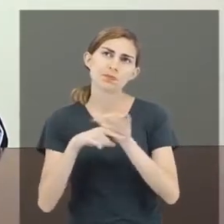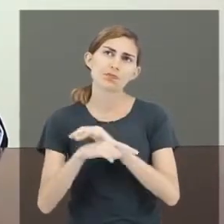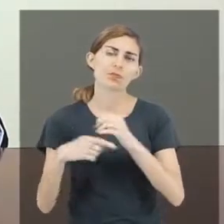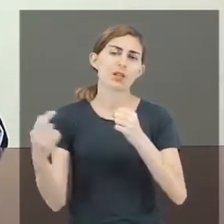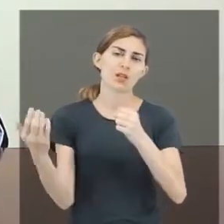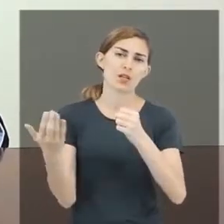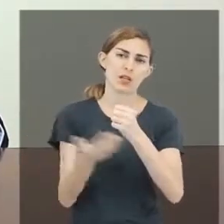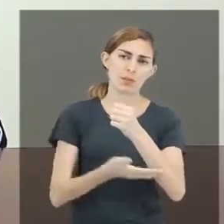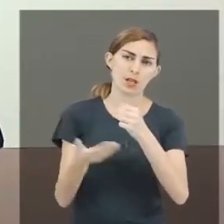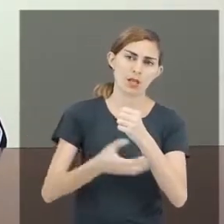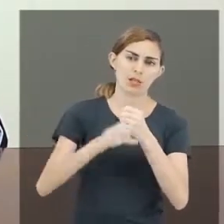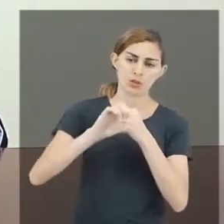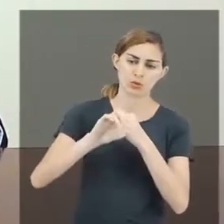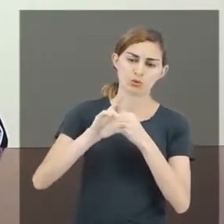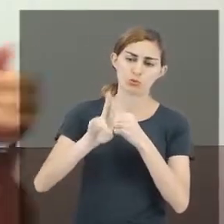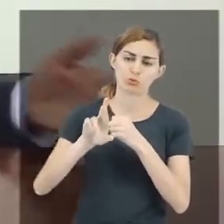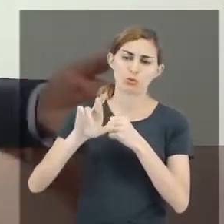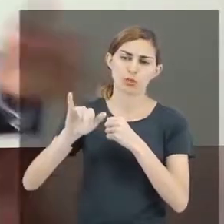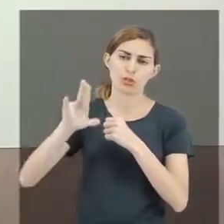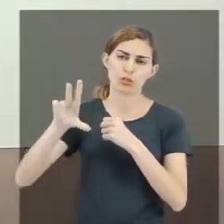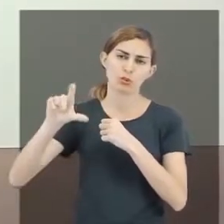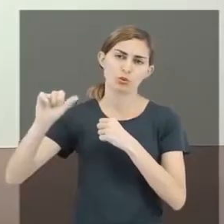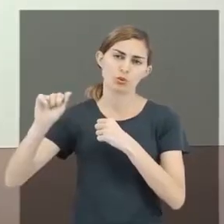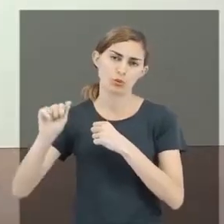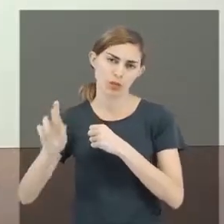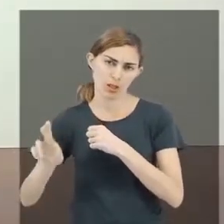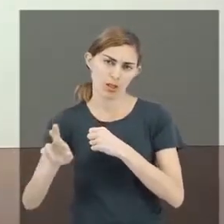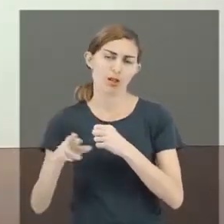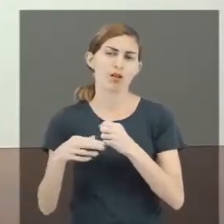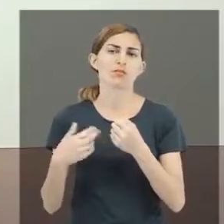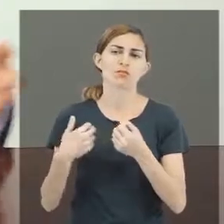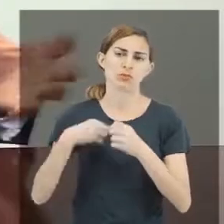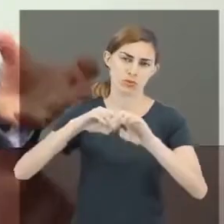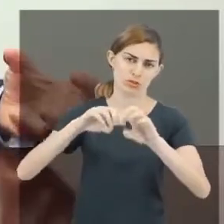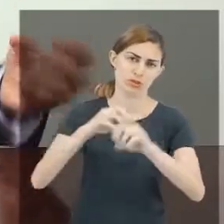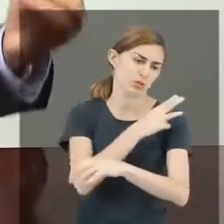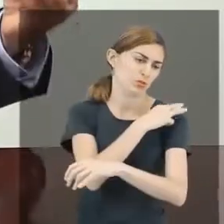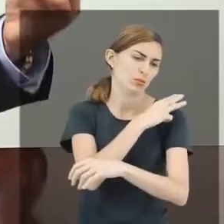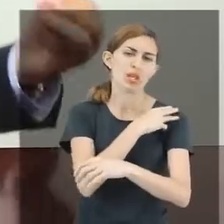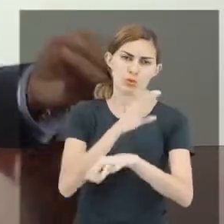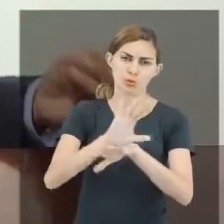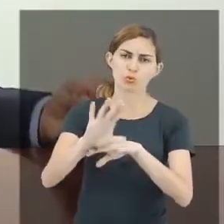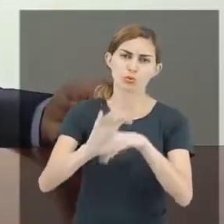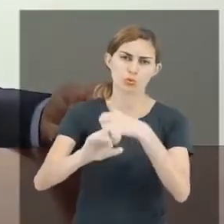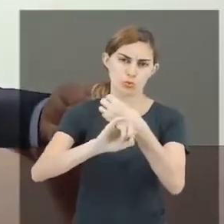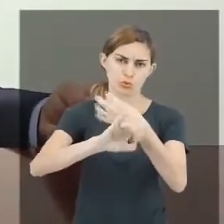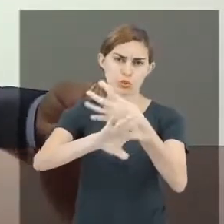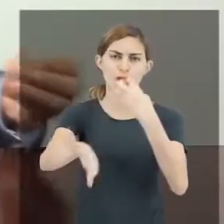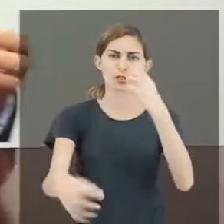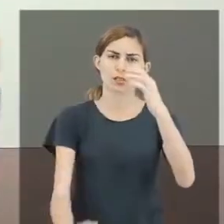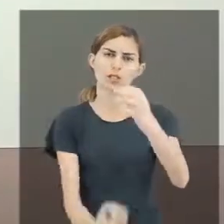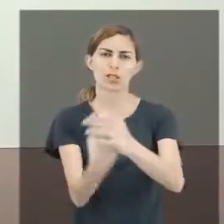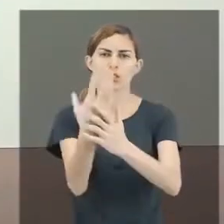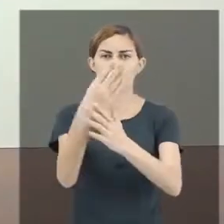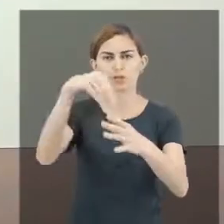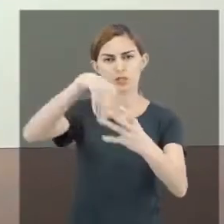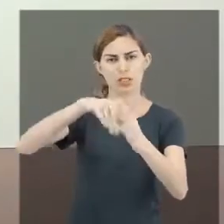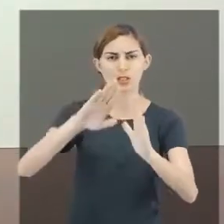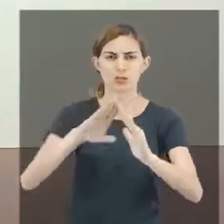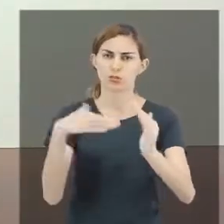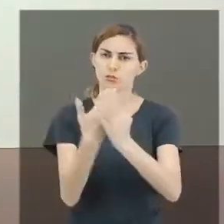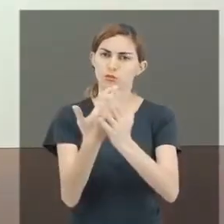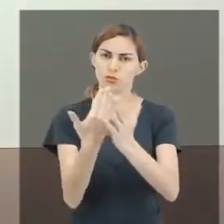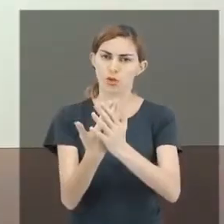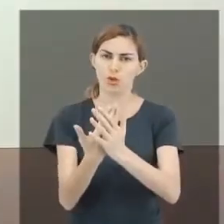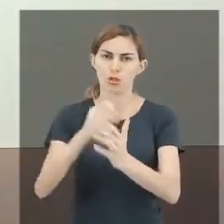base curricular comum do ensino médio. E nós fizemos isso lá atrás, quando nós pegamos os cursos de EAD e criamos, nas escolas